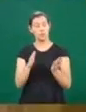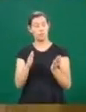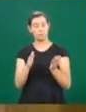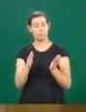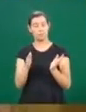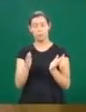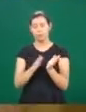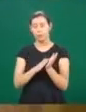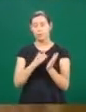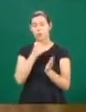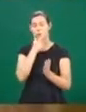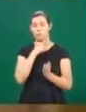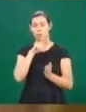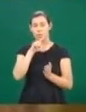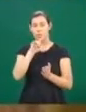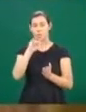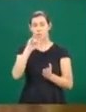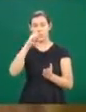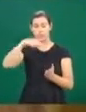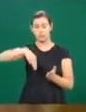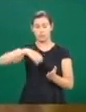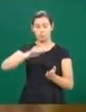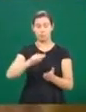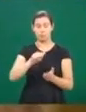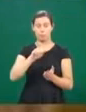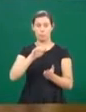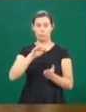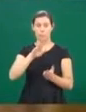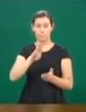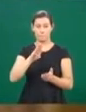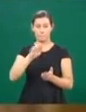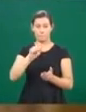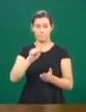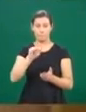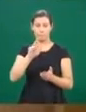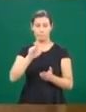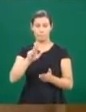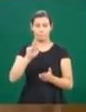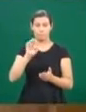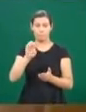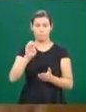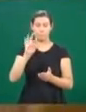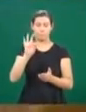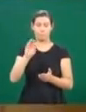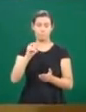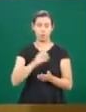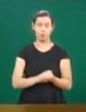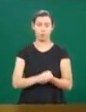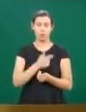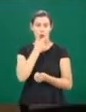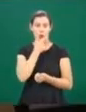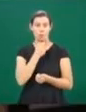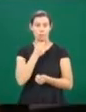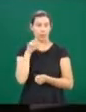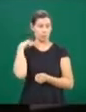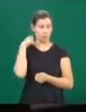interpretação do ator Lázaro Ramos, alguns trechos da obra do escritor carioca ganharam destaque.